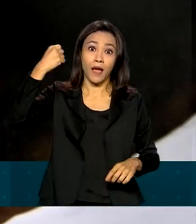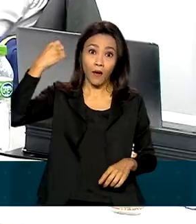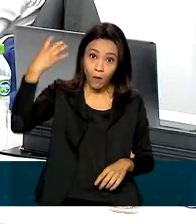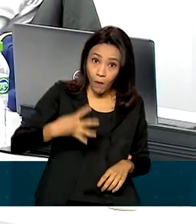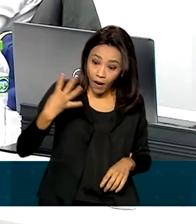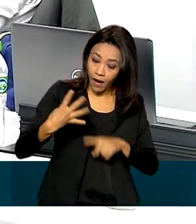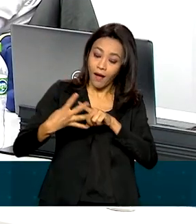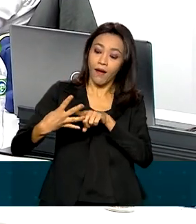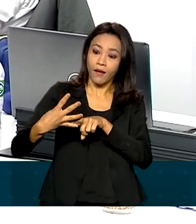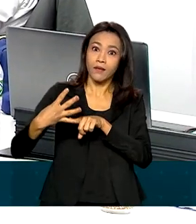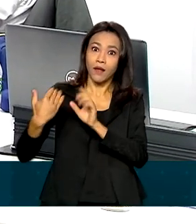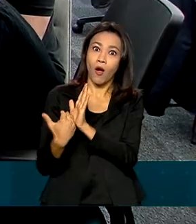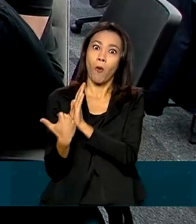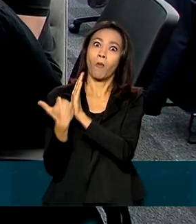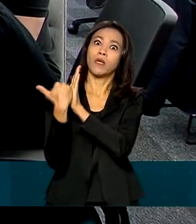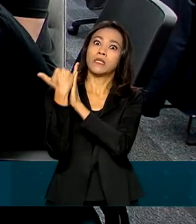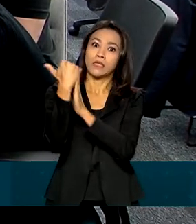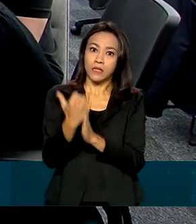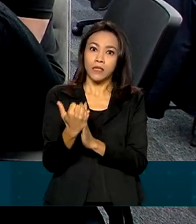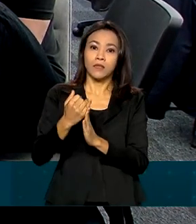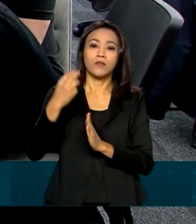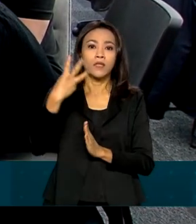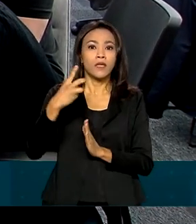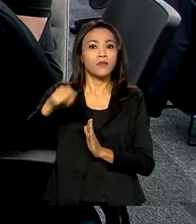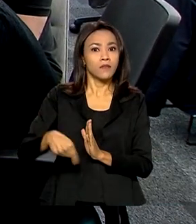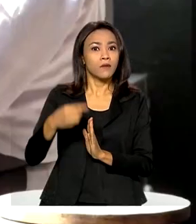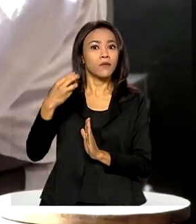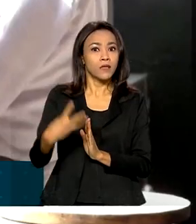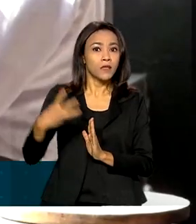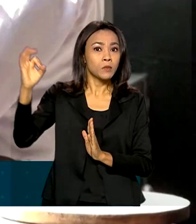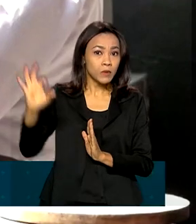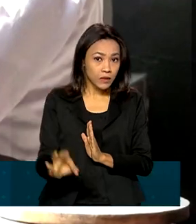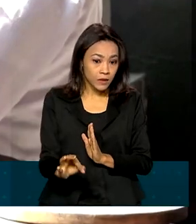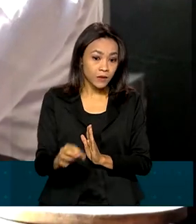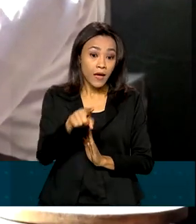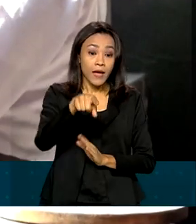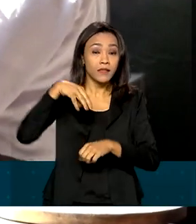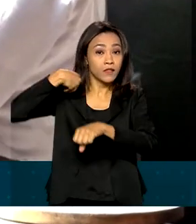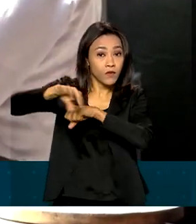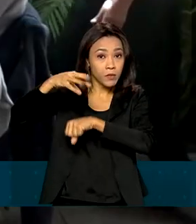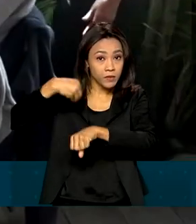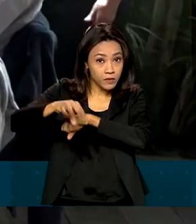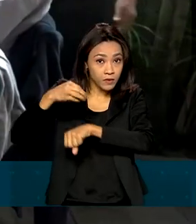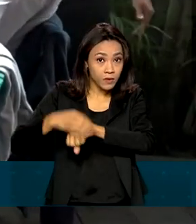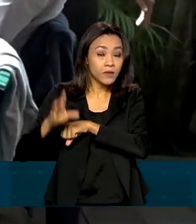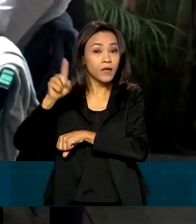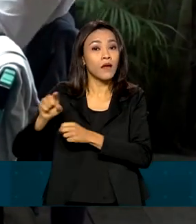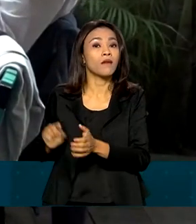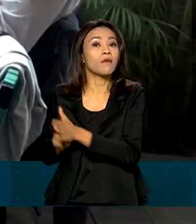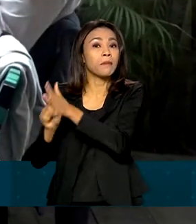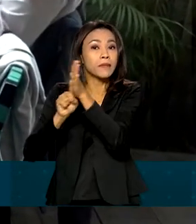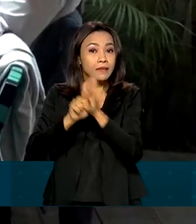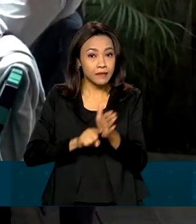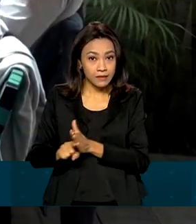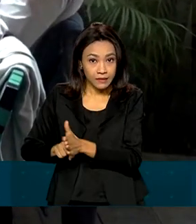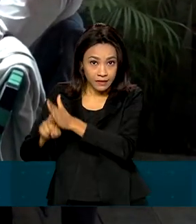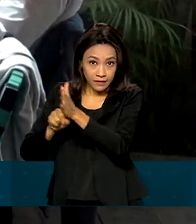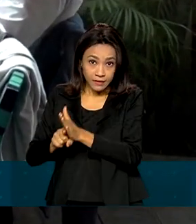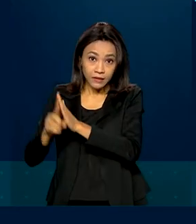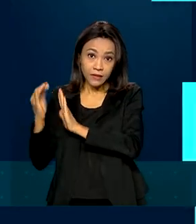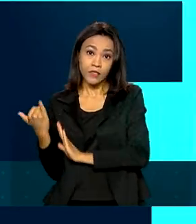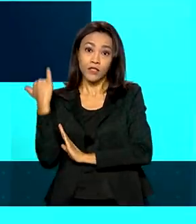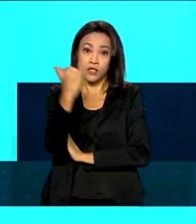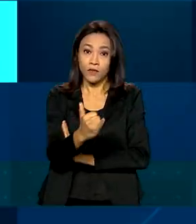seguida, com ganho acumulado de 3,3%. Os dados são da pesquisa mensal de serviços, divulgada pelo